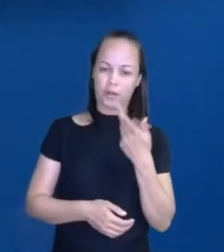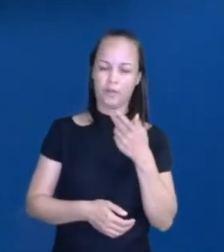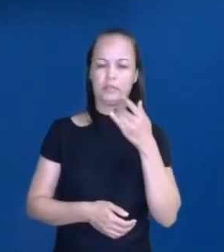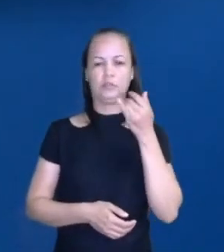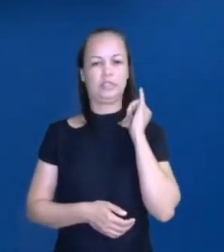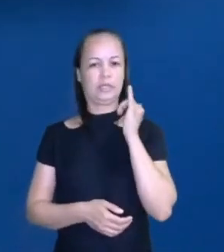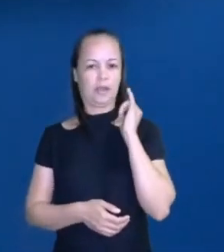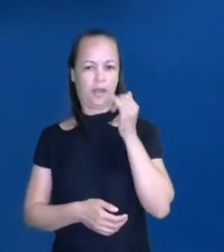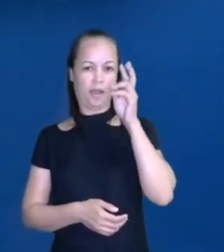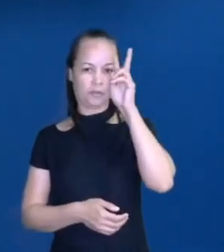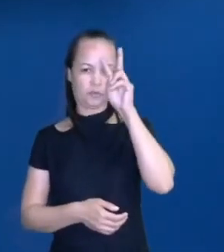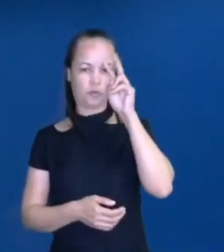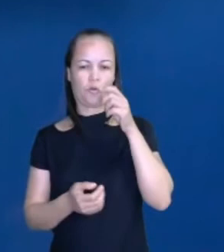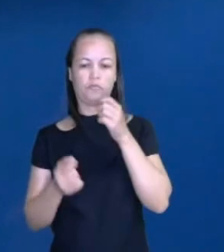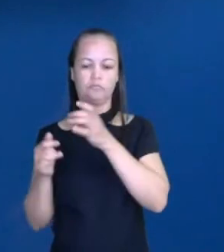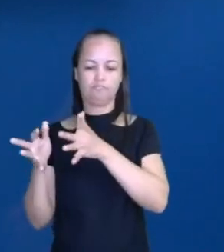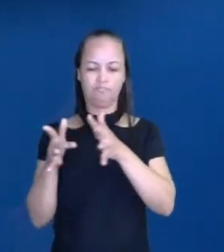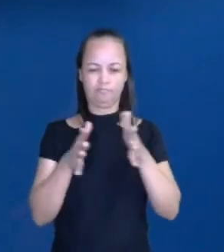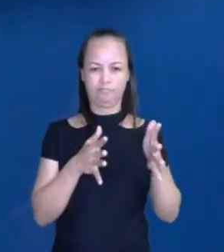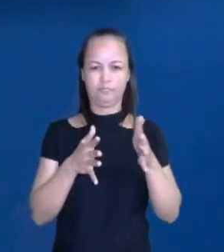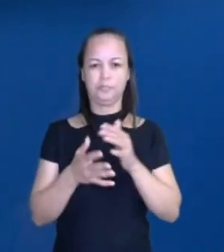as nossas estruturas.